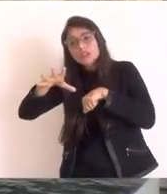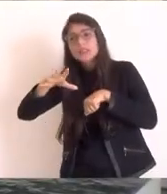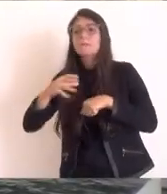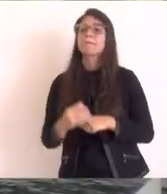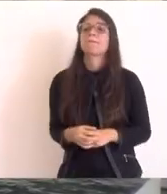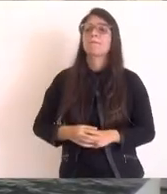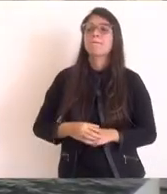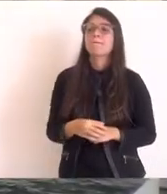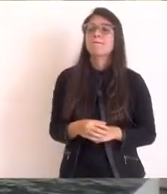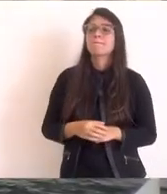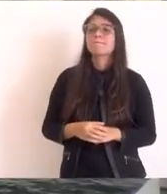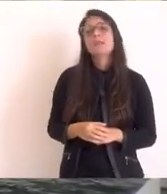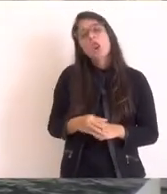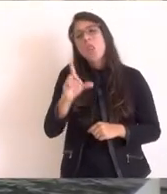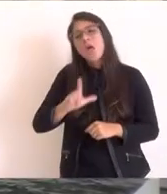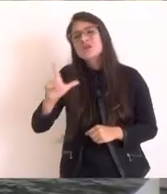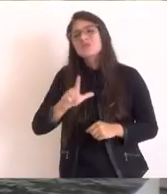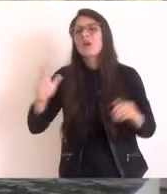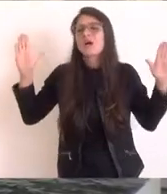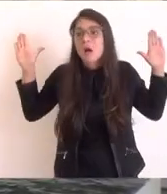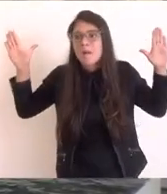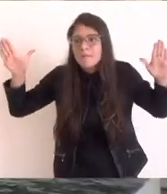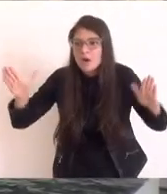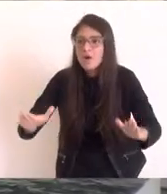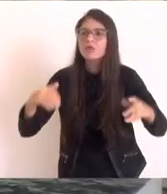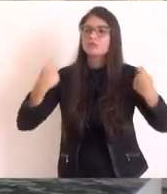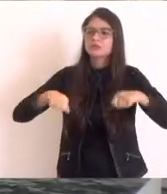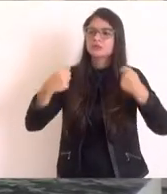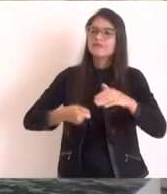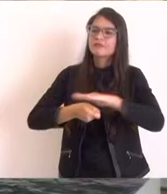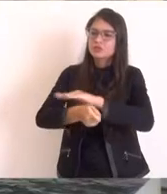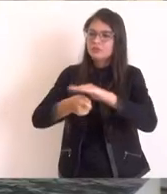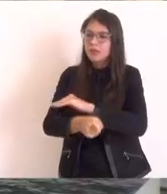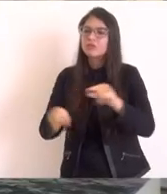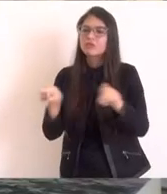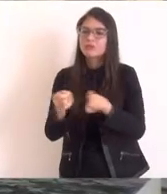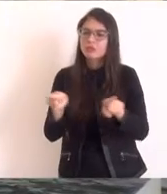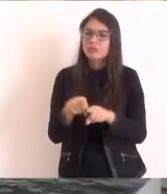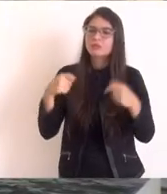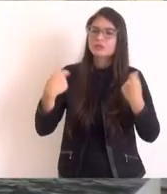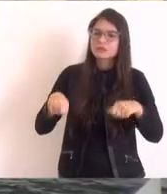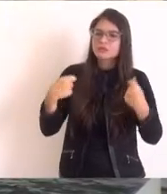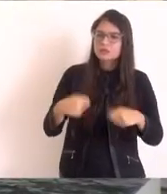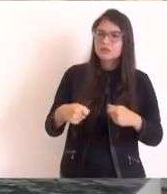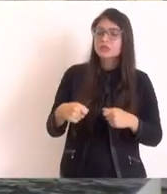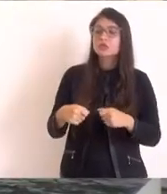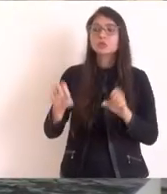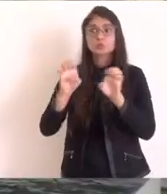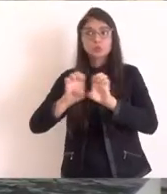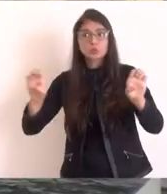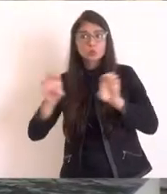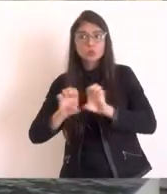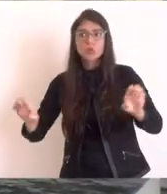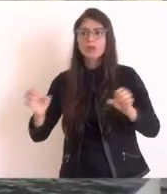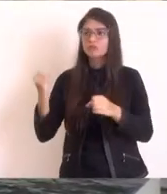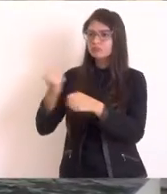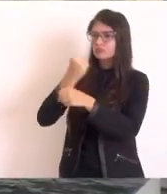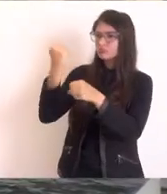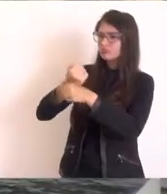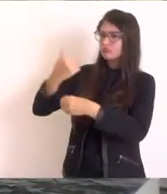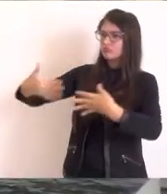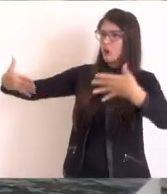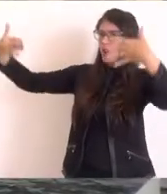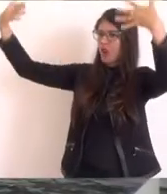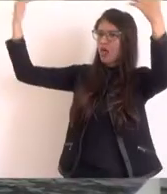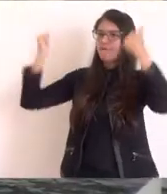que o nosso aeroporto não precisa só de investimento, ele precisa também de uma grande estrutura também atrativa